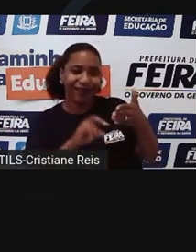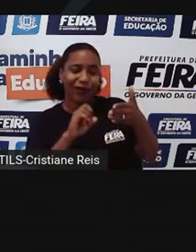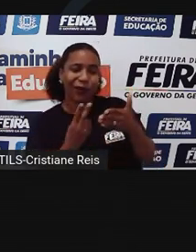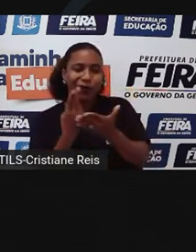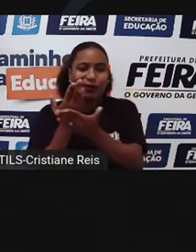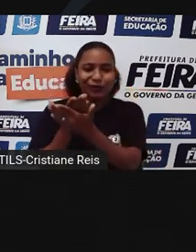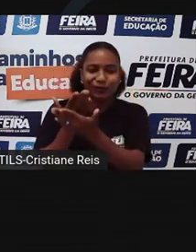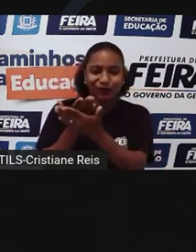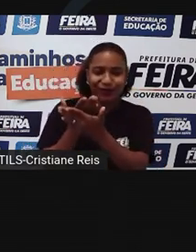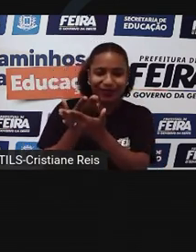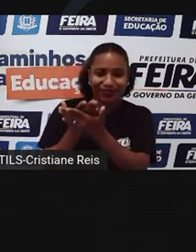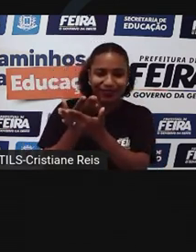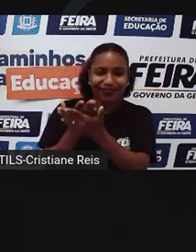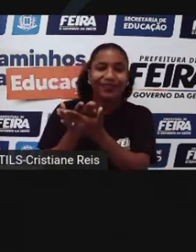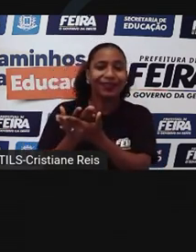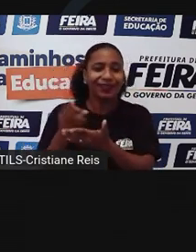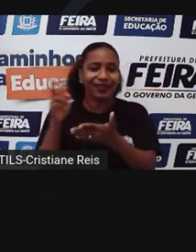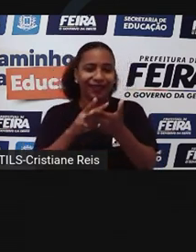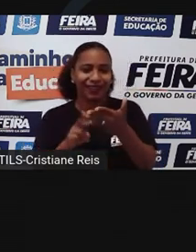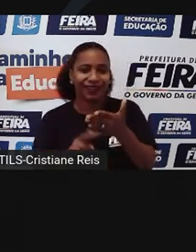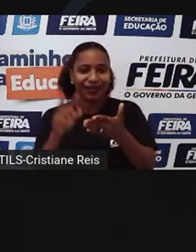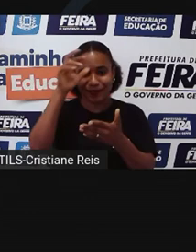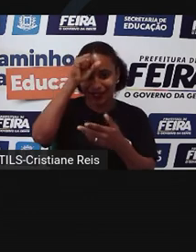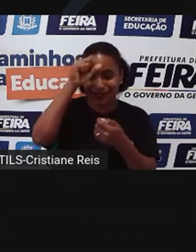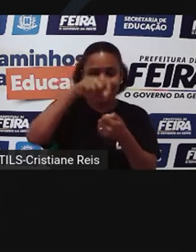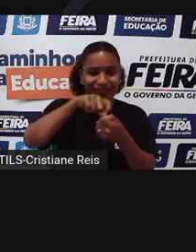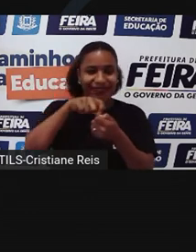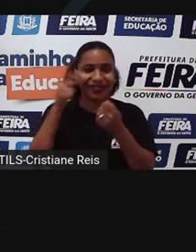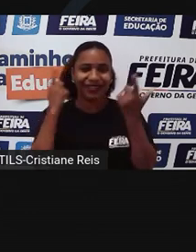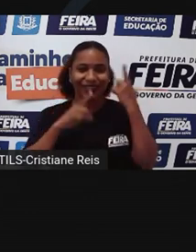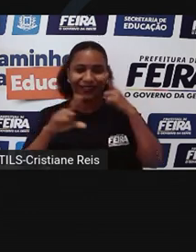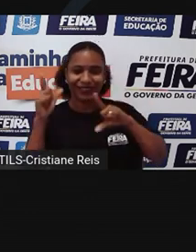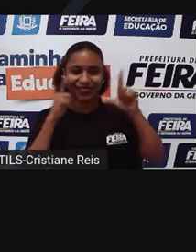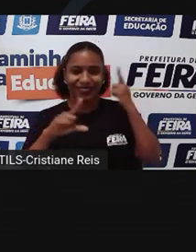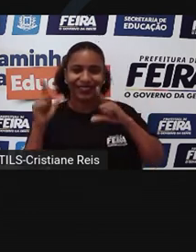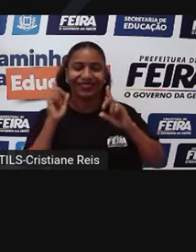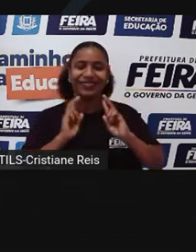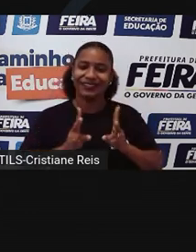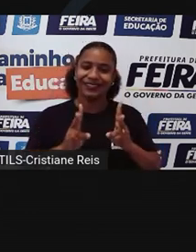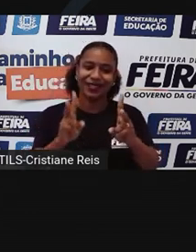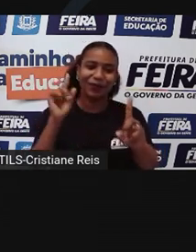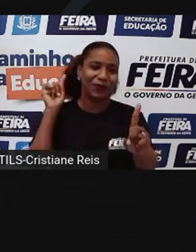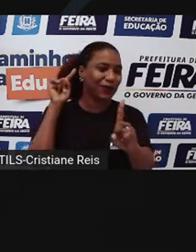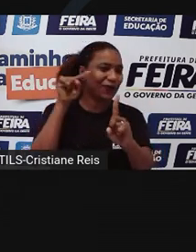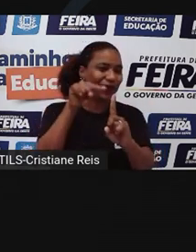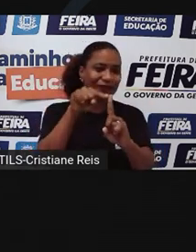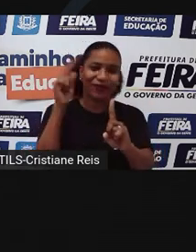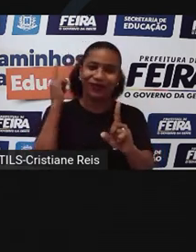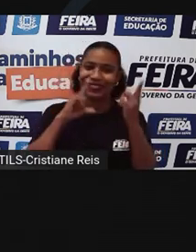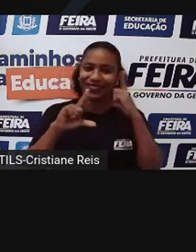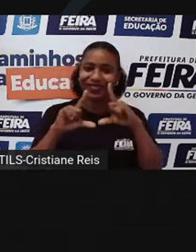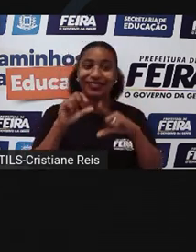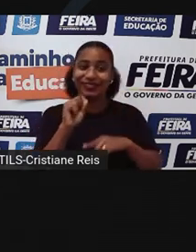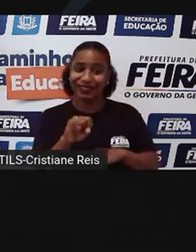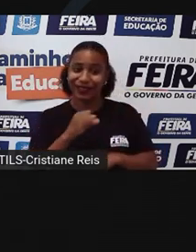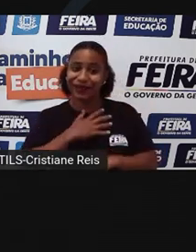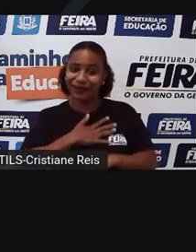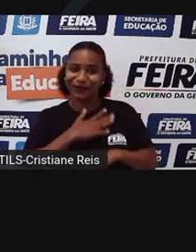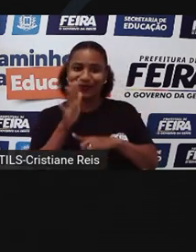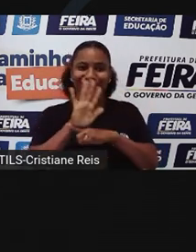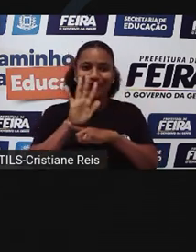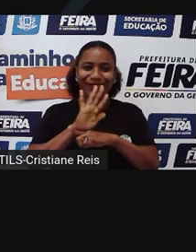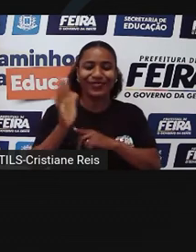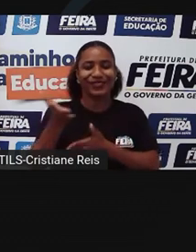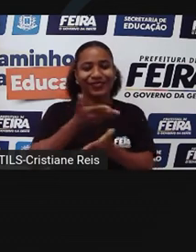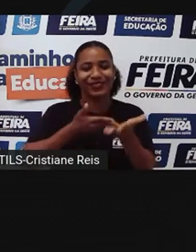ler. Ler, aprender, fazer e alcançar. Essa é e sempre será a nossa meta. Se você gostou desse vídeo, compartilhe com